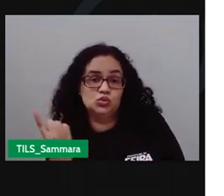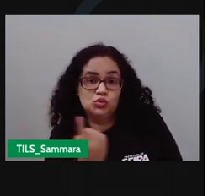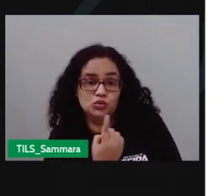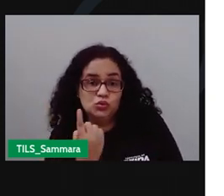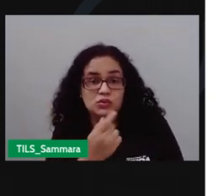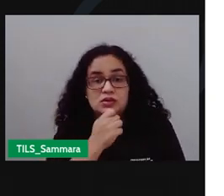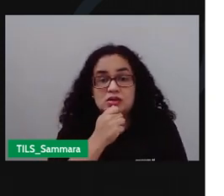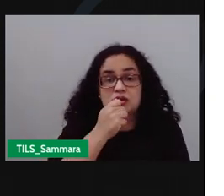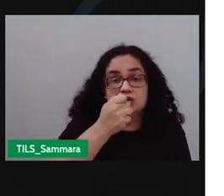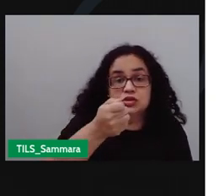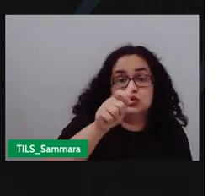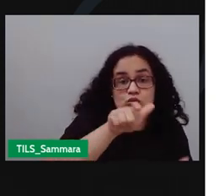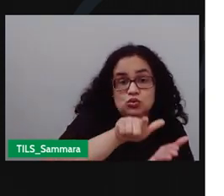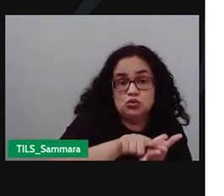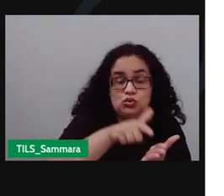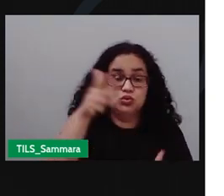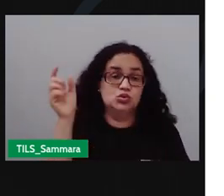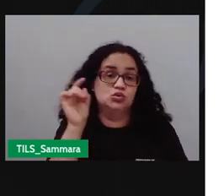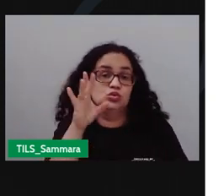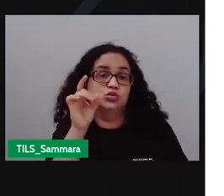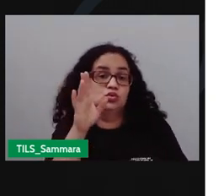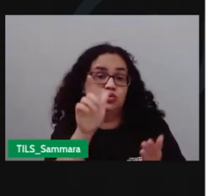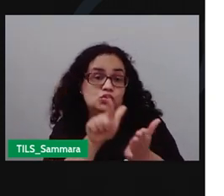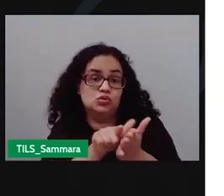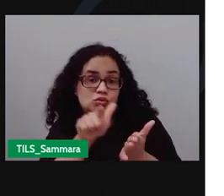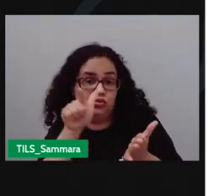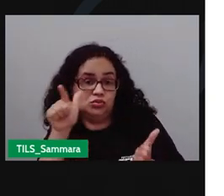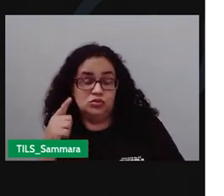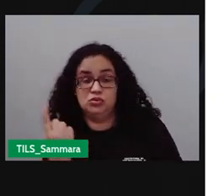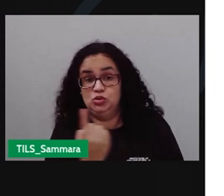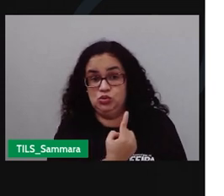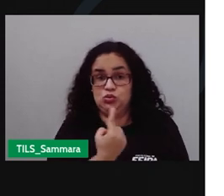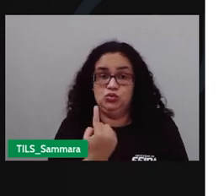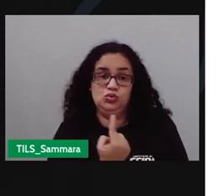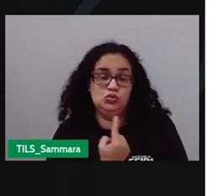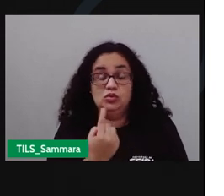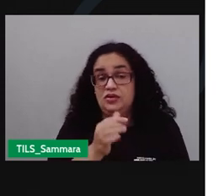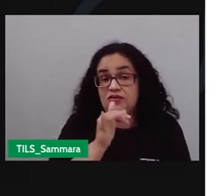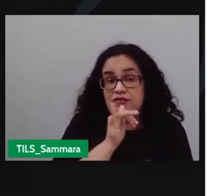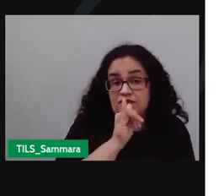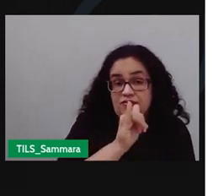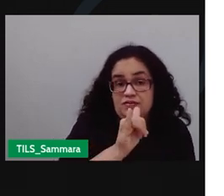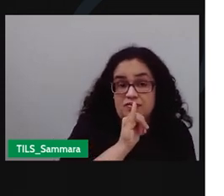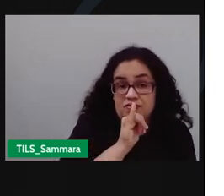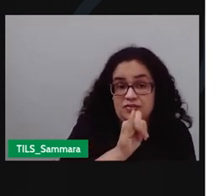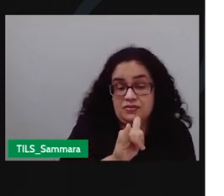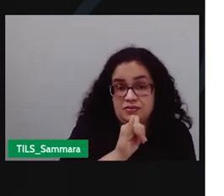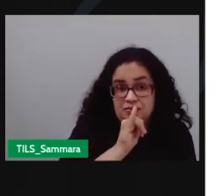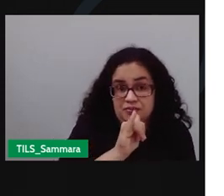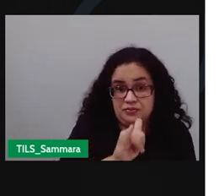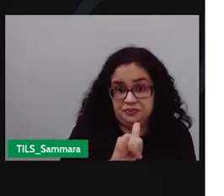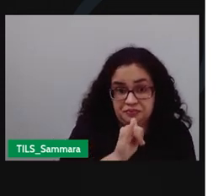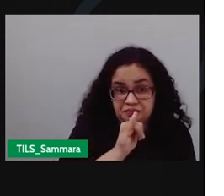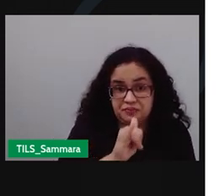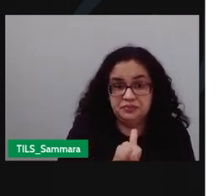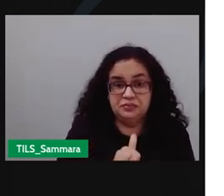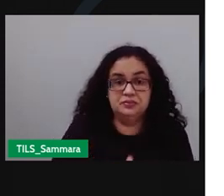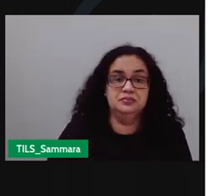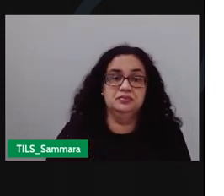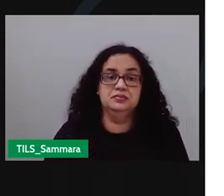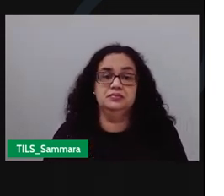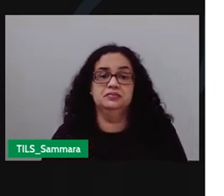entrevista concedida a apenas um jornalista com uma informação ainda desconhecida por todos.